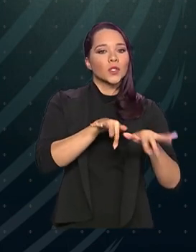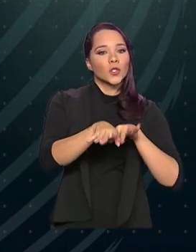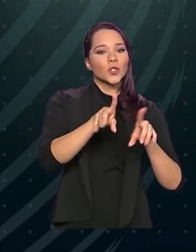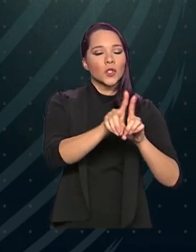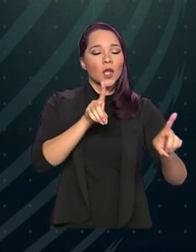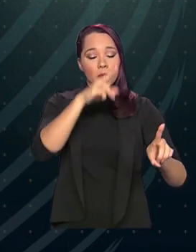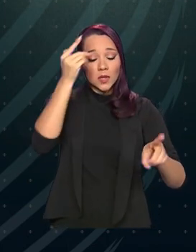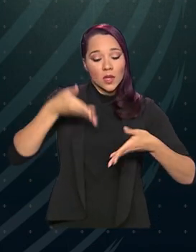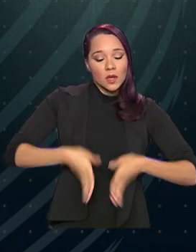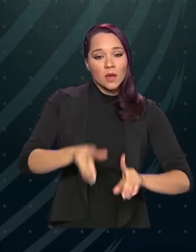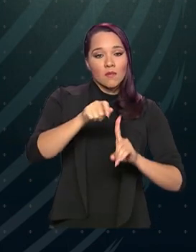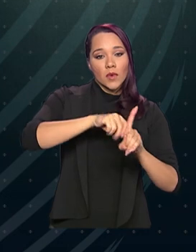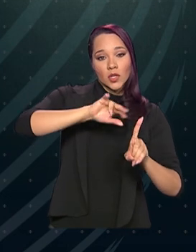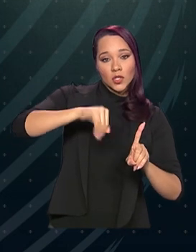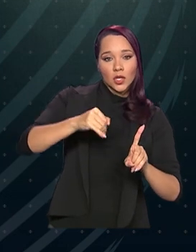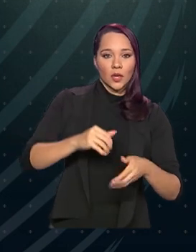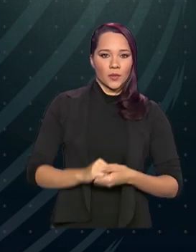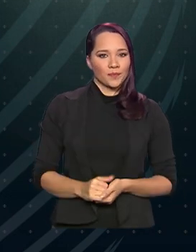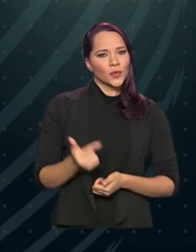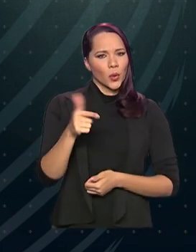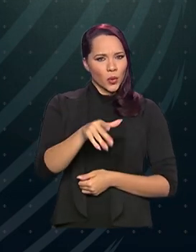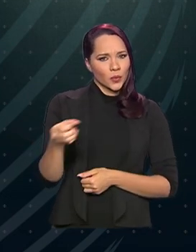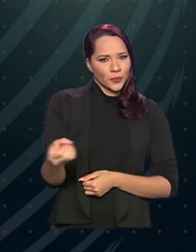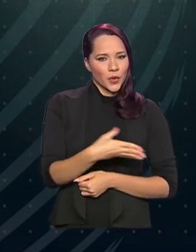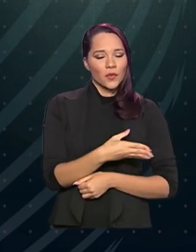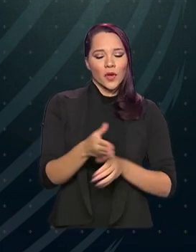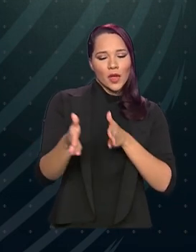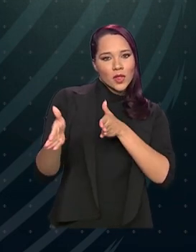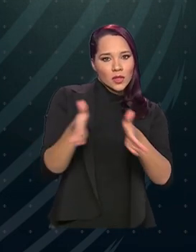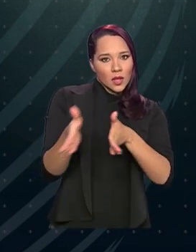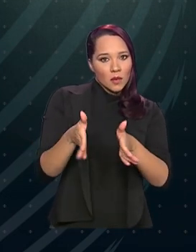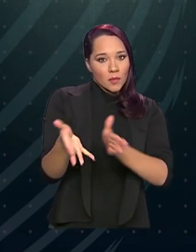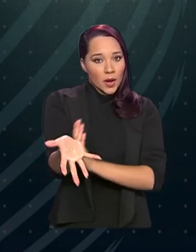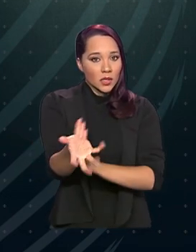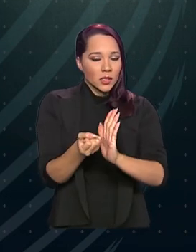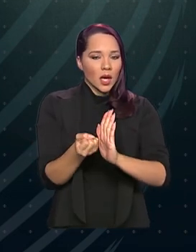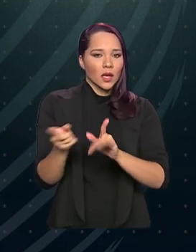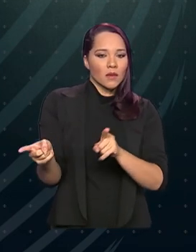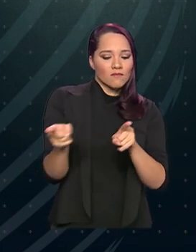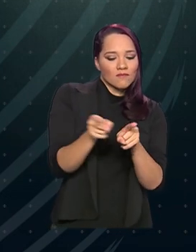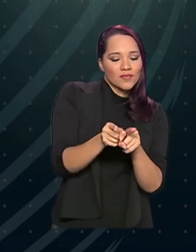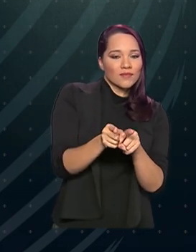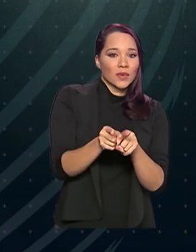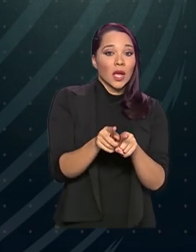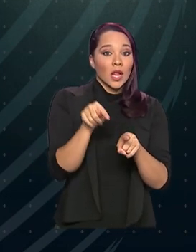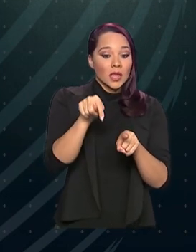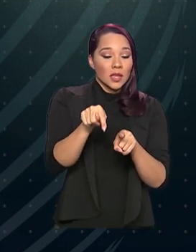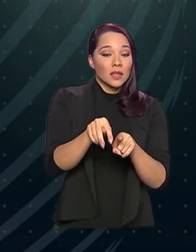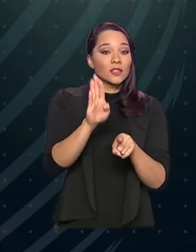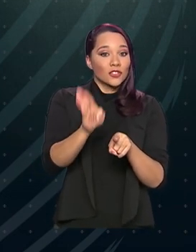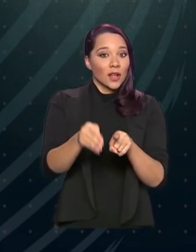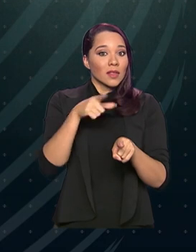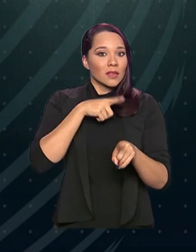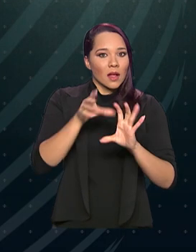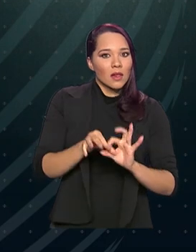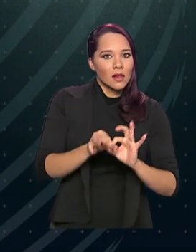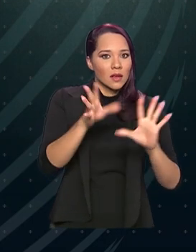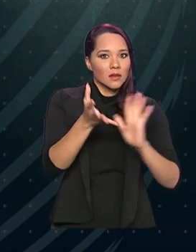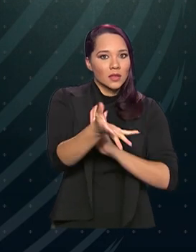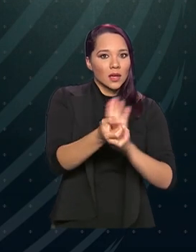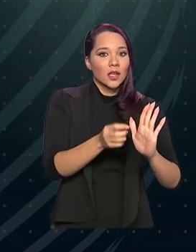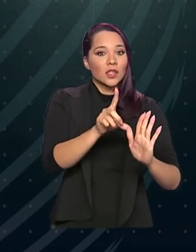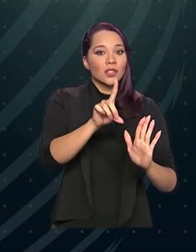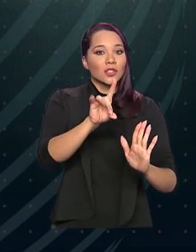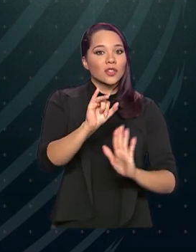os nascidos em janeiro. Outra novidade é que o intervalo para o saque está menor. Nesse caso, já estará disponível dia